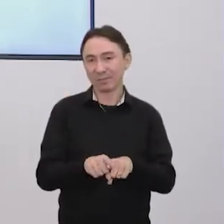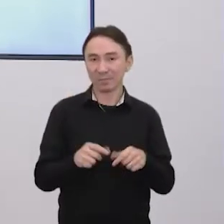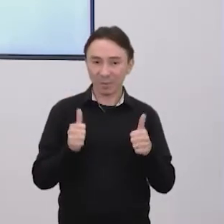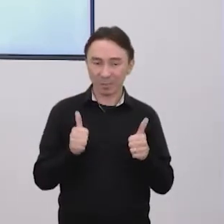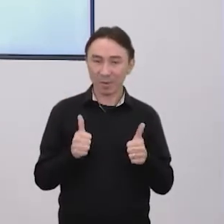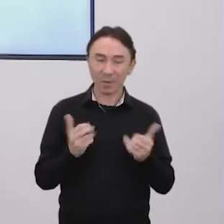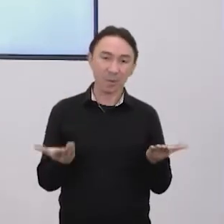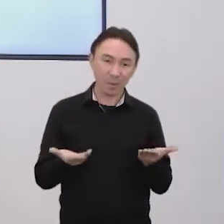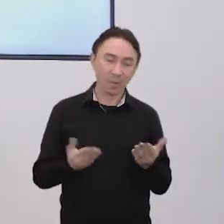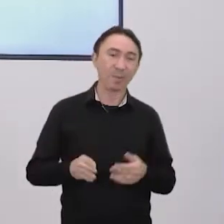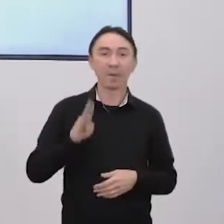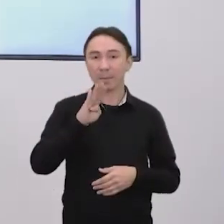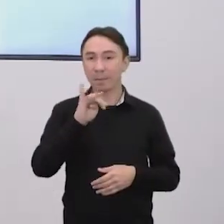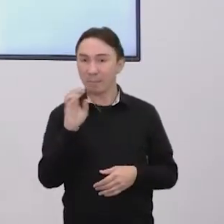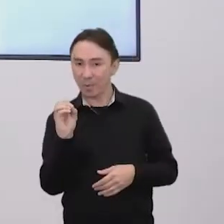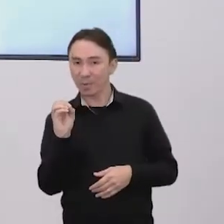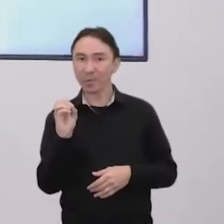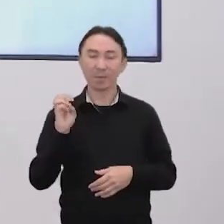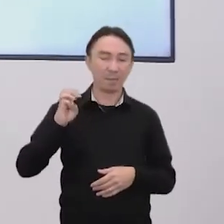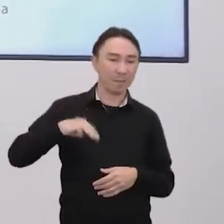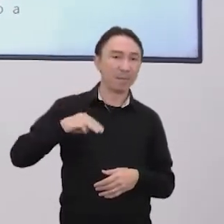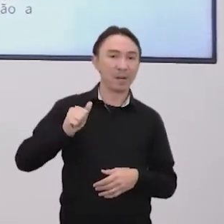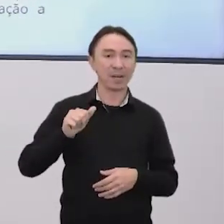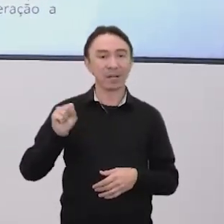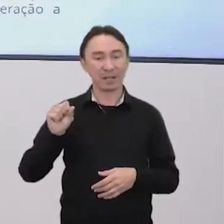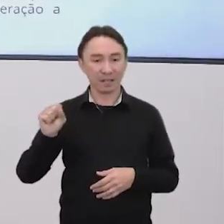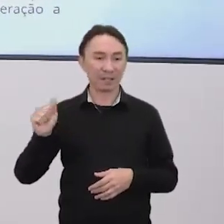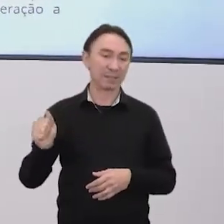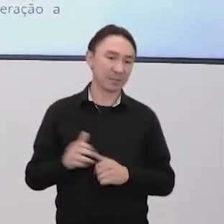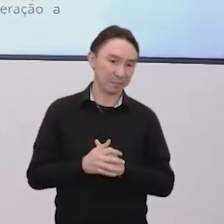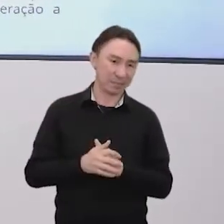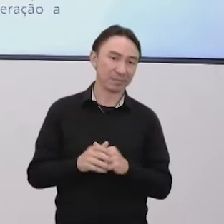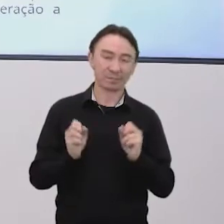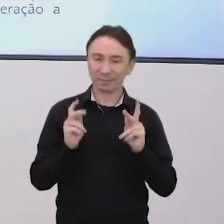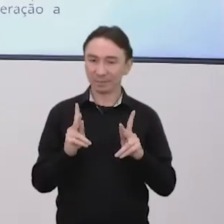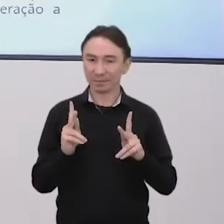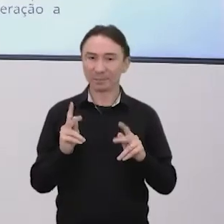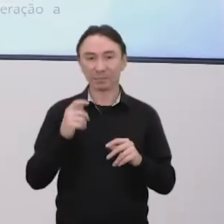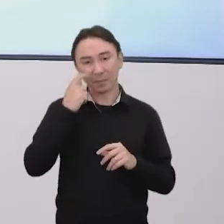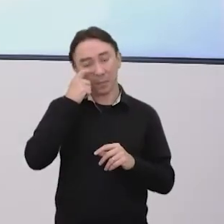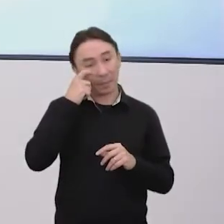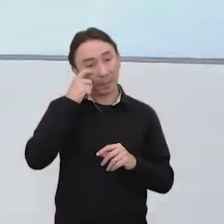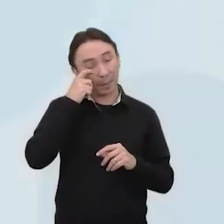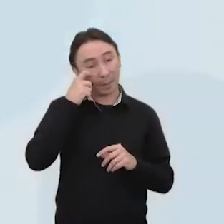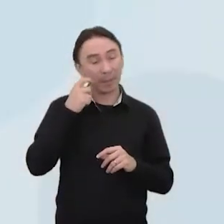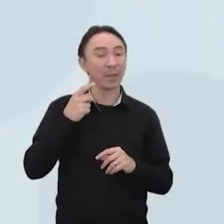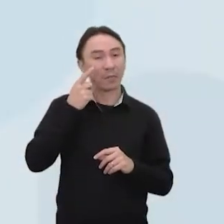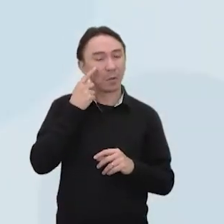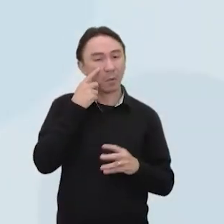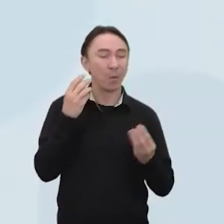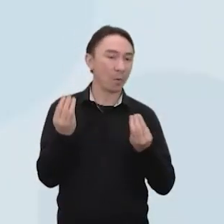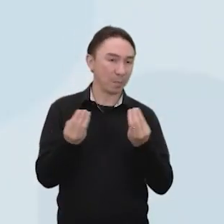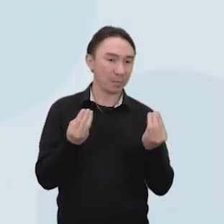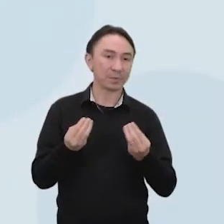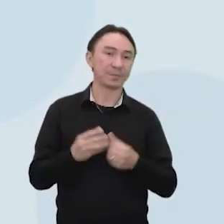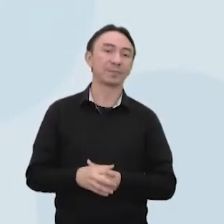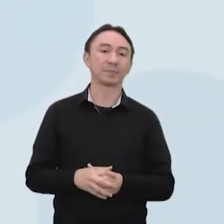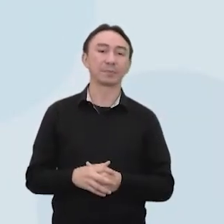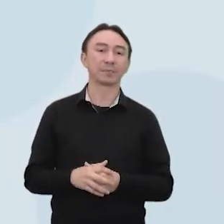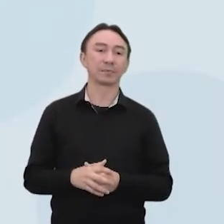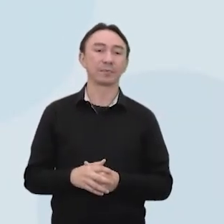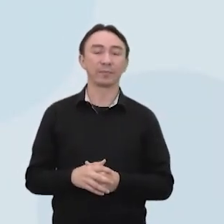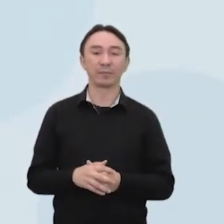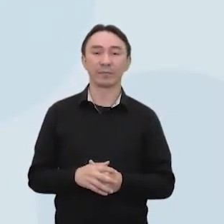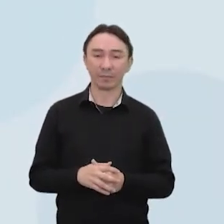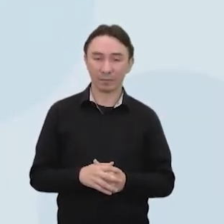de energia que está presente no solo, tá bom? De forma direta ou indireta, beleza? Vamos olhar aí como isso vai acontecer. A